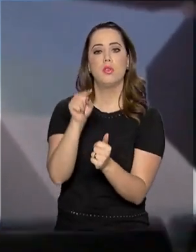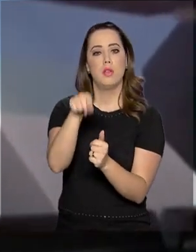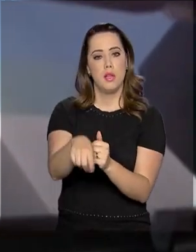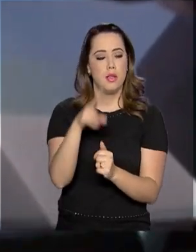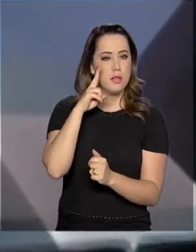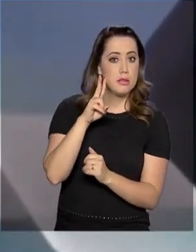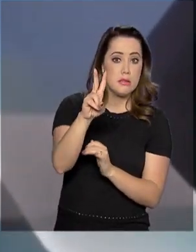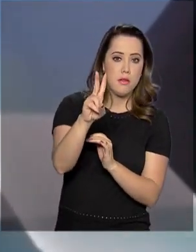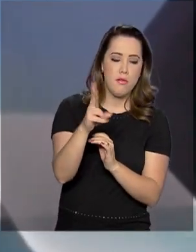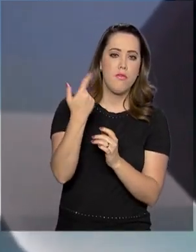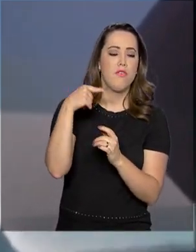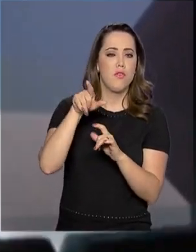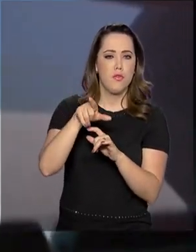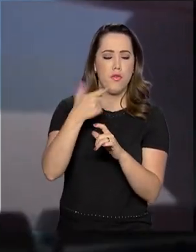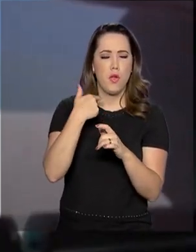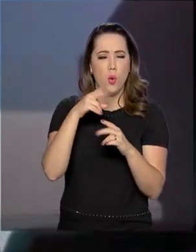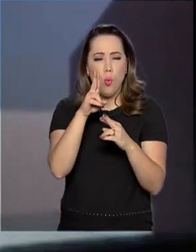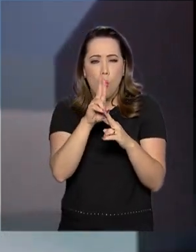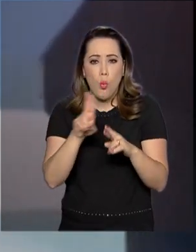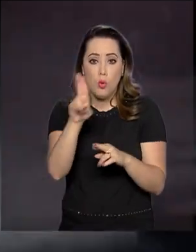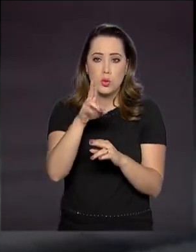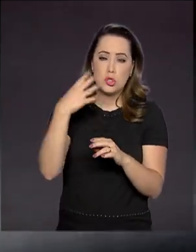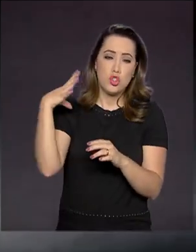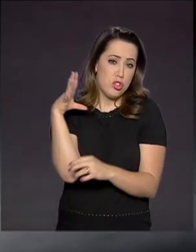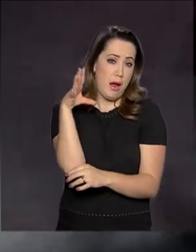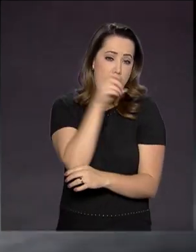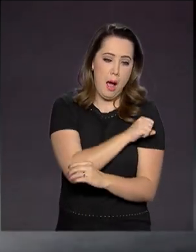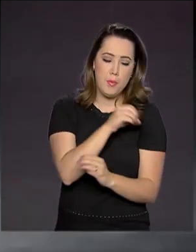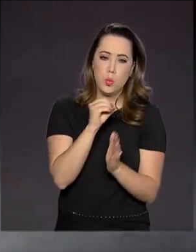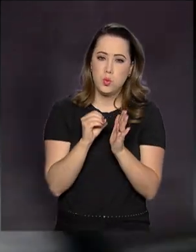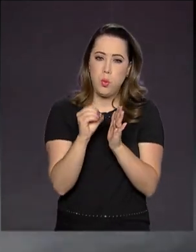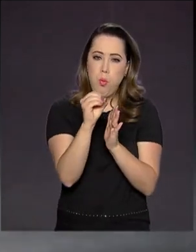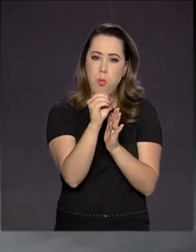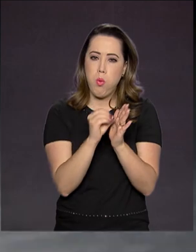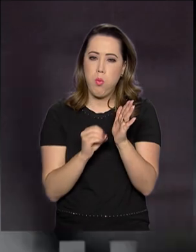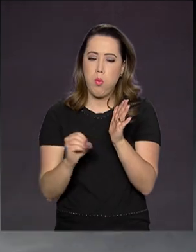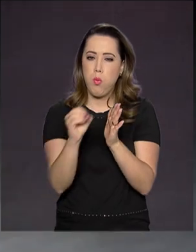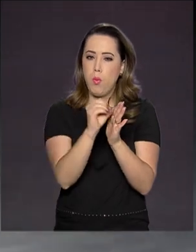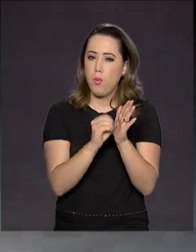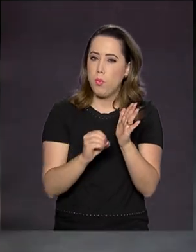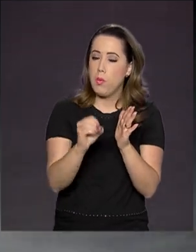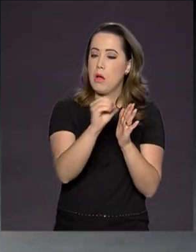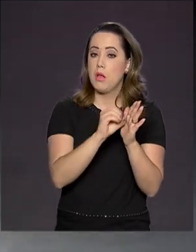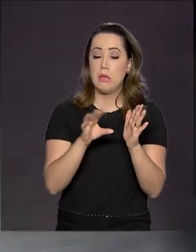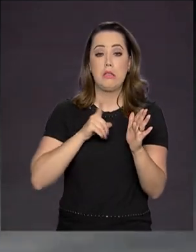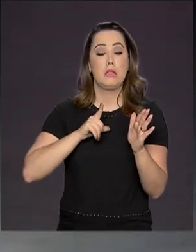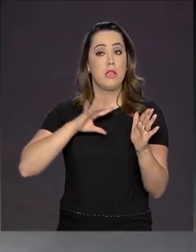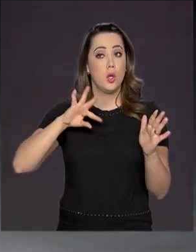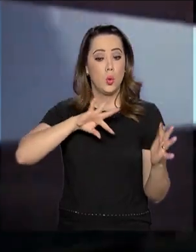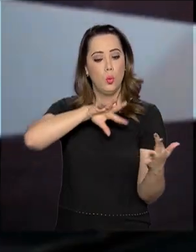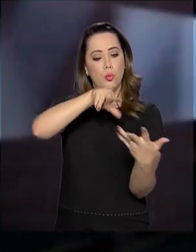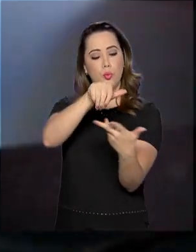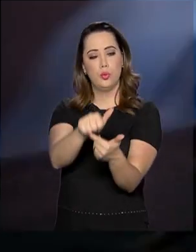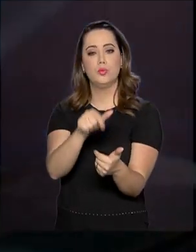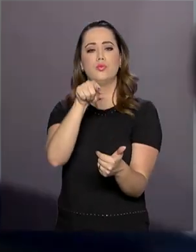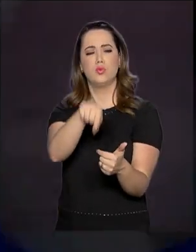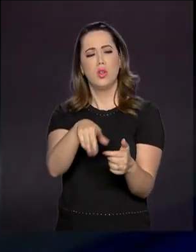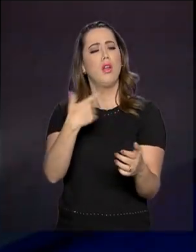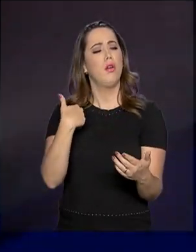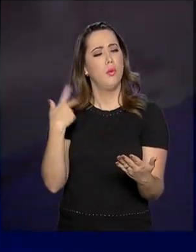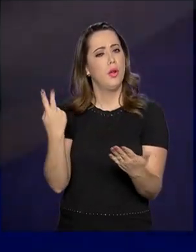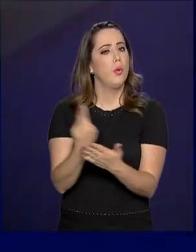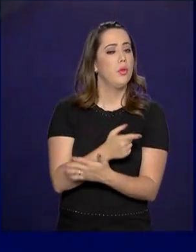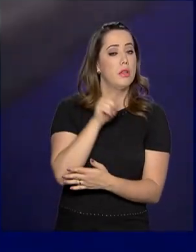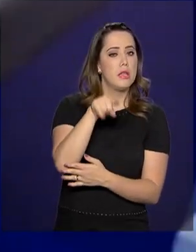Colisor de Hadrons, o maior acelerador de partículas existente em todo o mundo. Com ele, são feitos